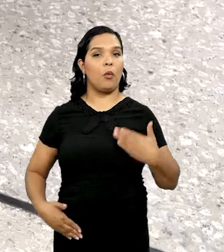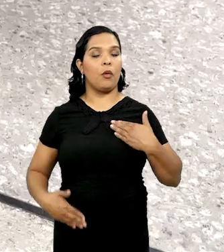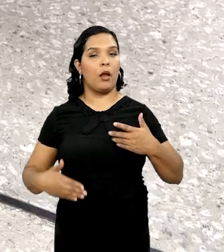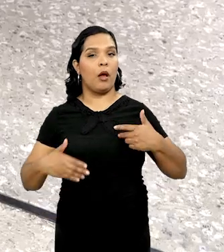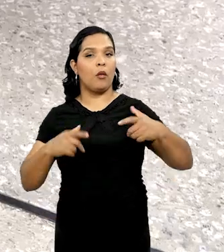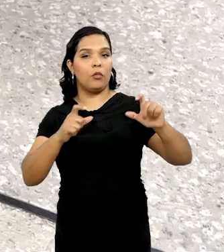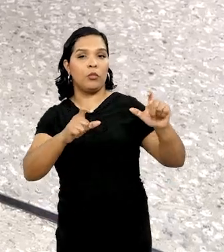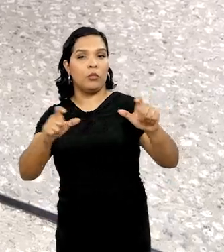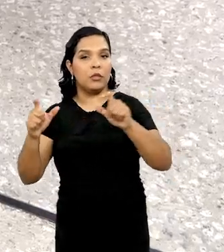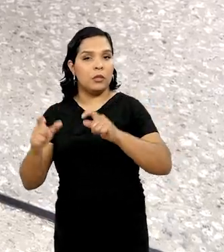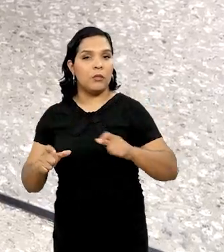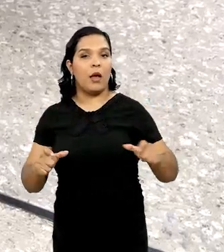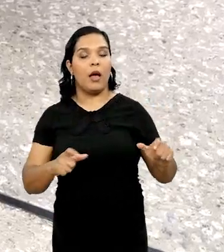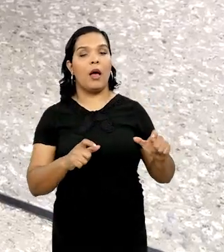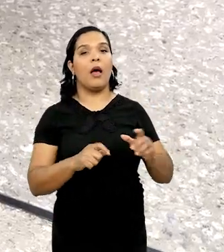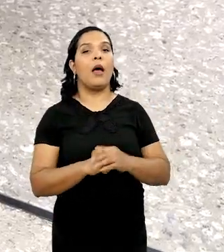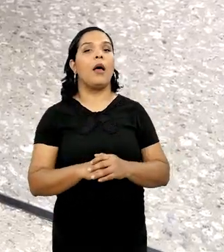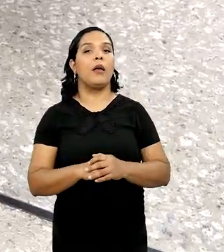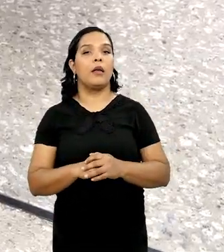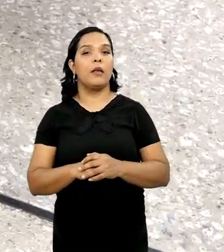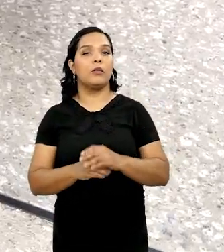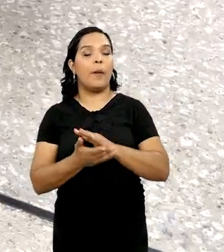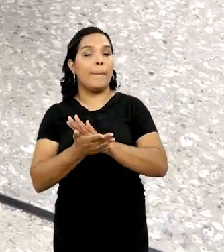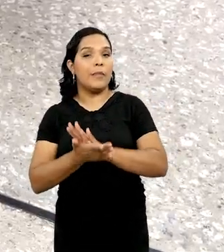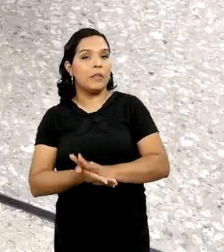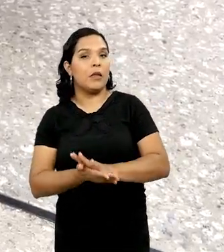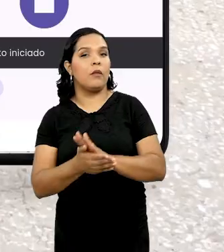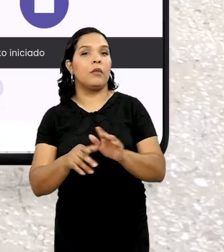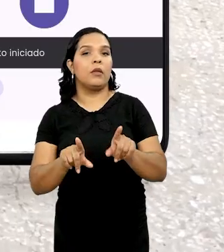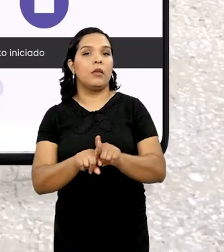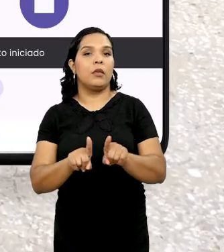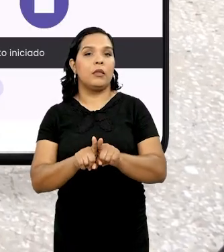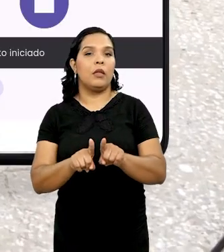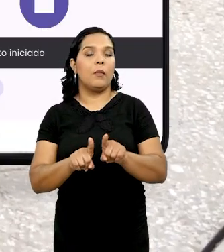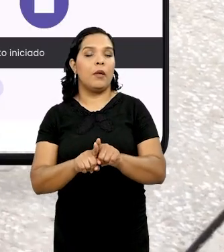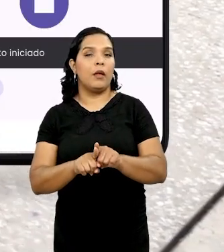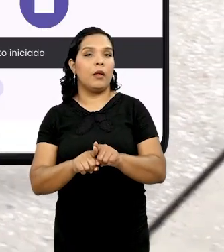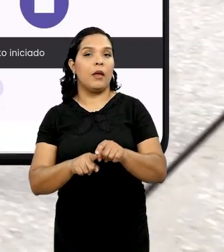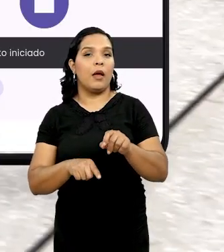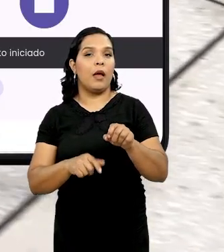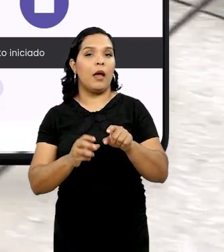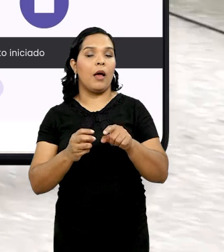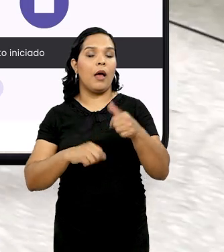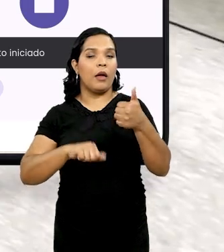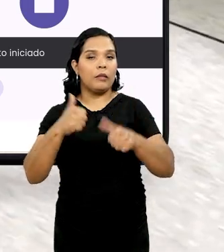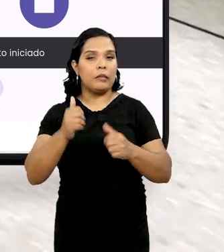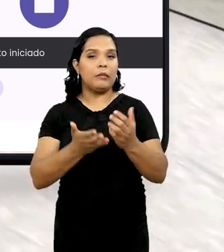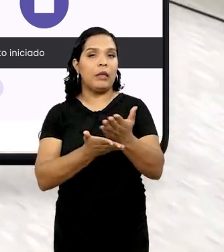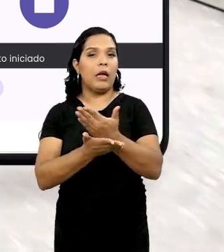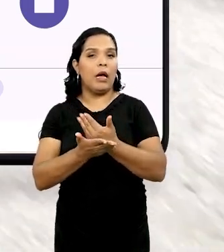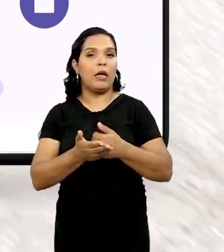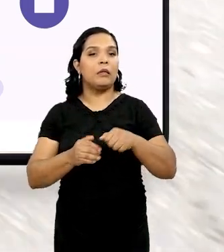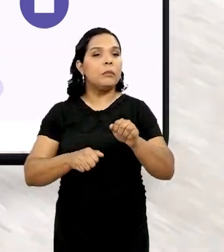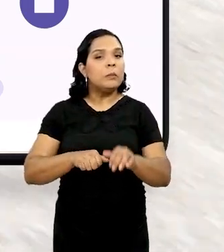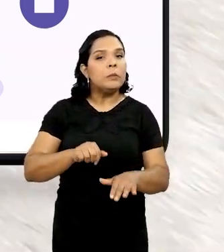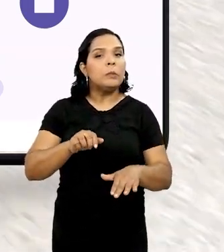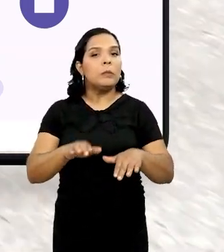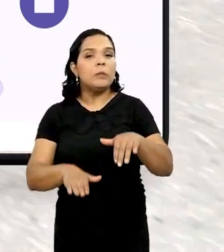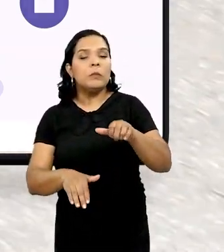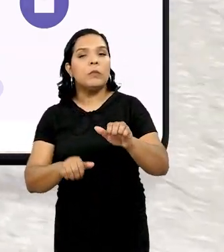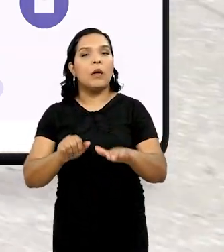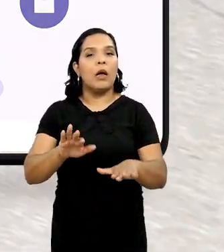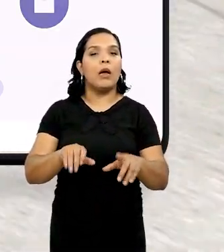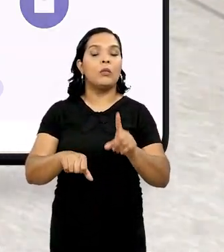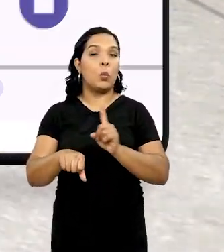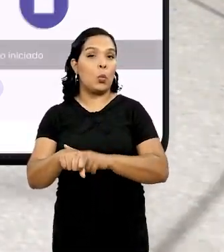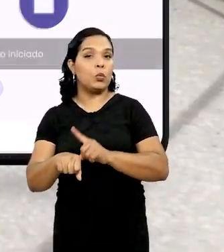no espaço, o centro de gravidade, o centro de pressão, e as análises de marcha vão avaliar a velocidade da marcha,